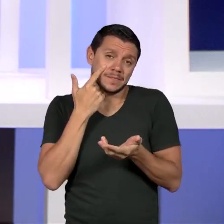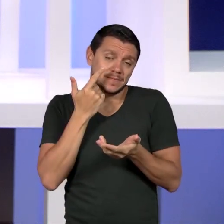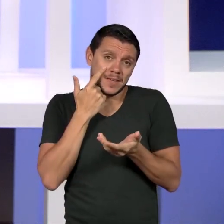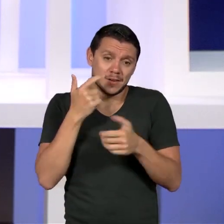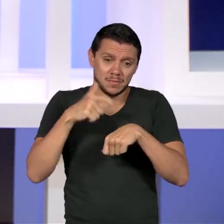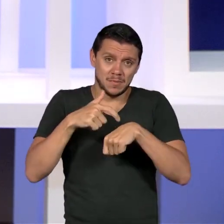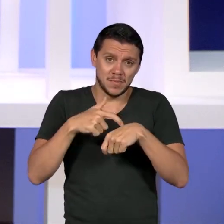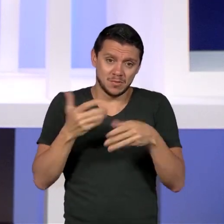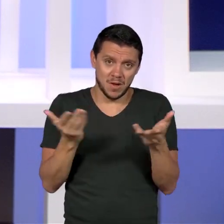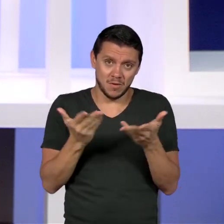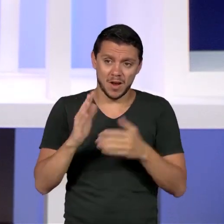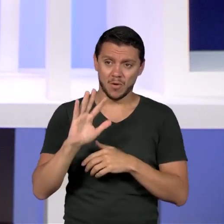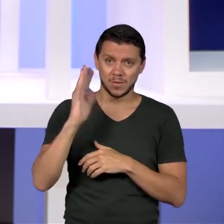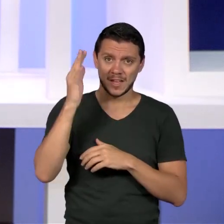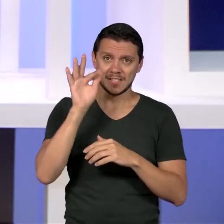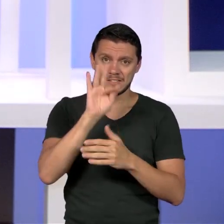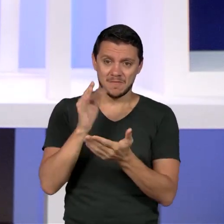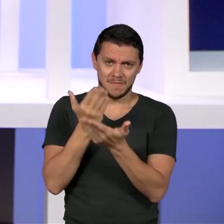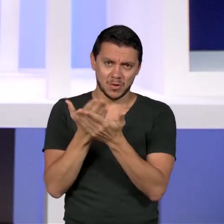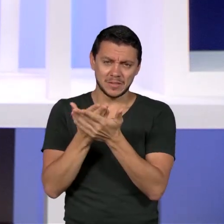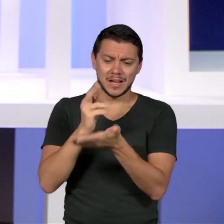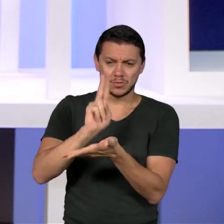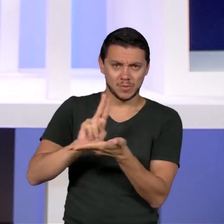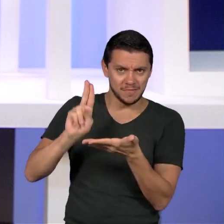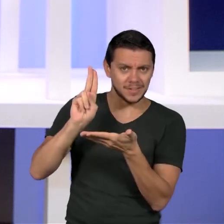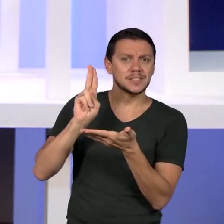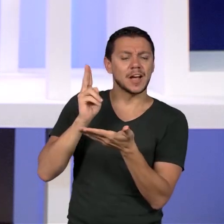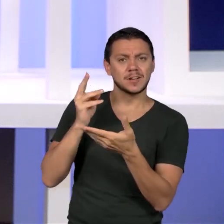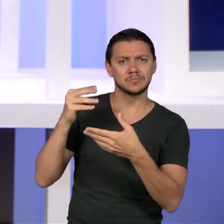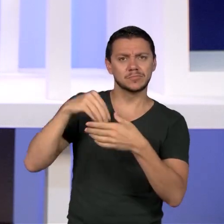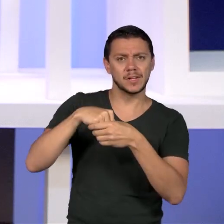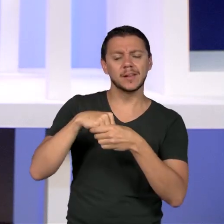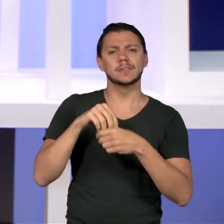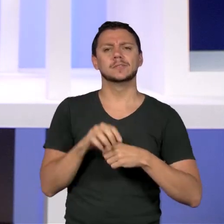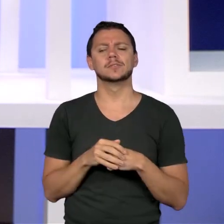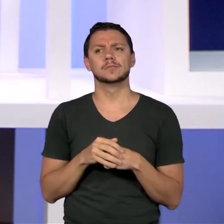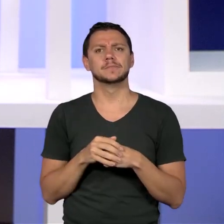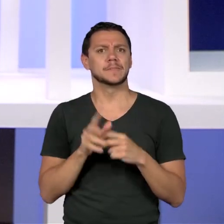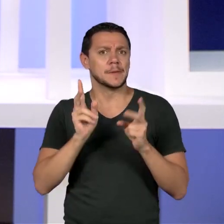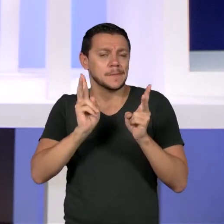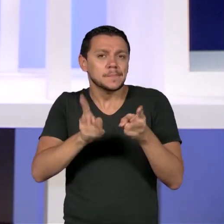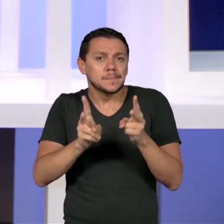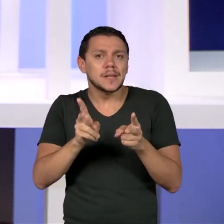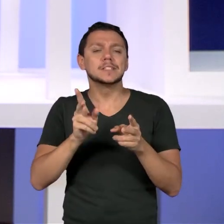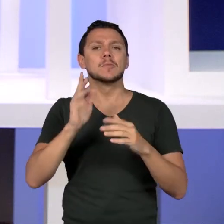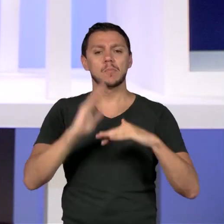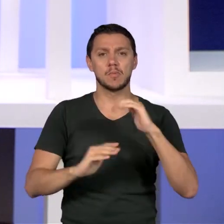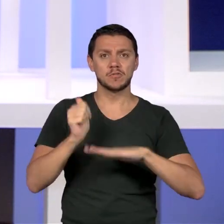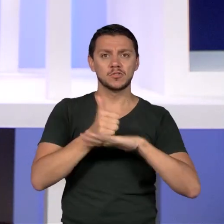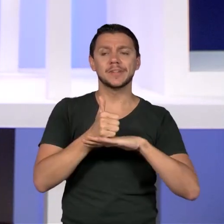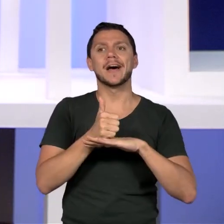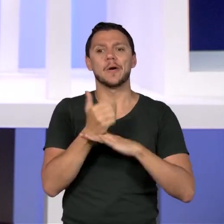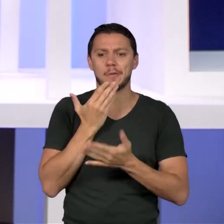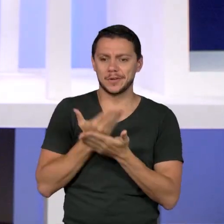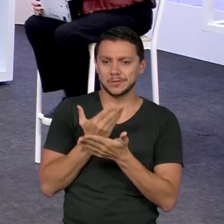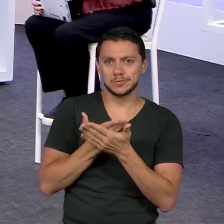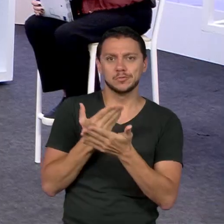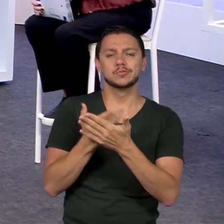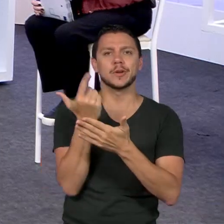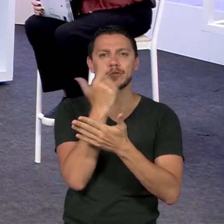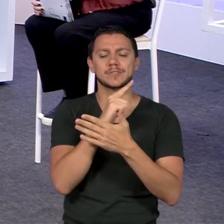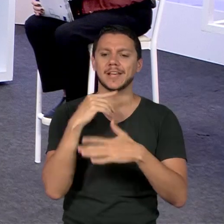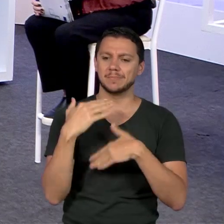nas universidades, e que é onde os profissionais se habilitam para o